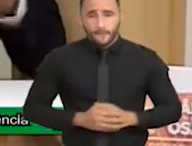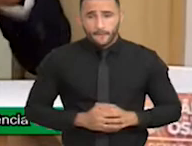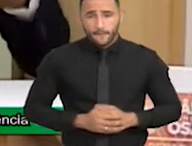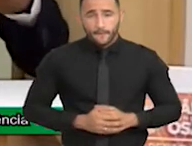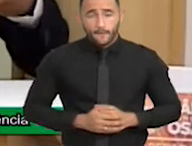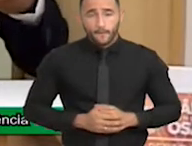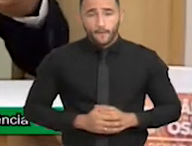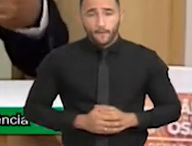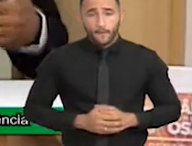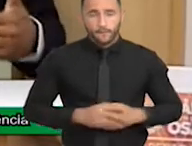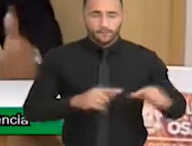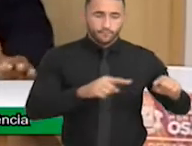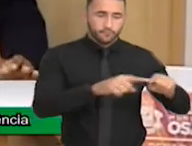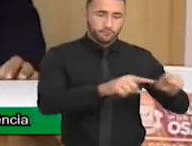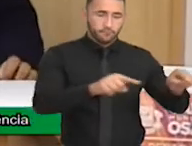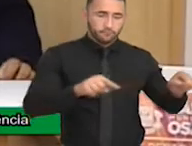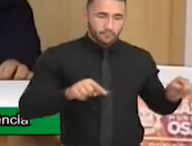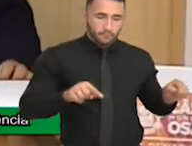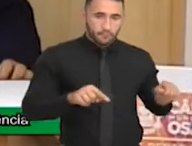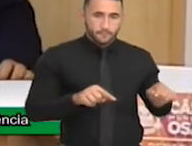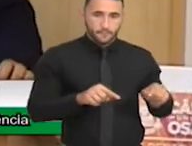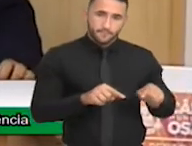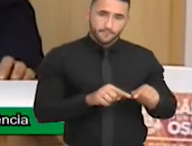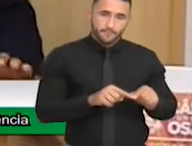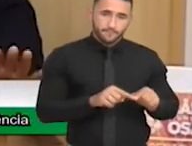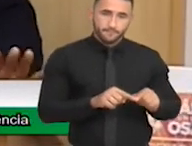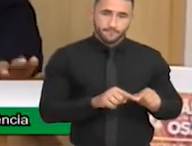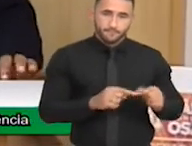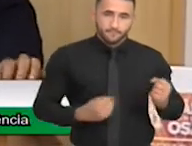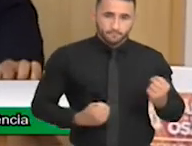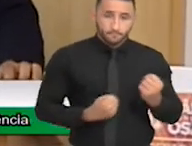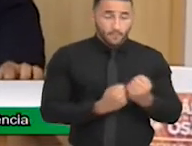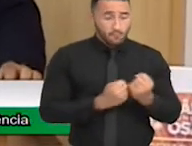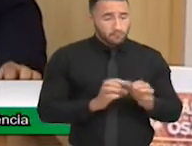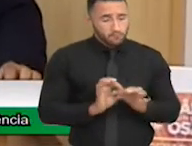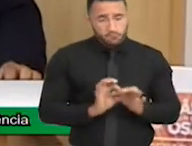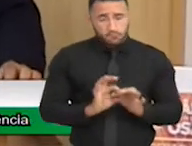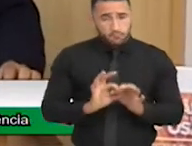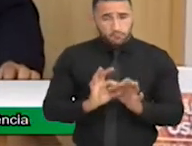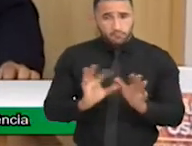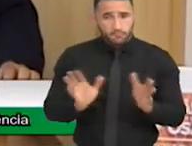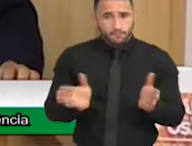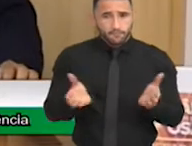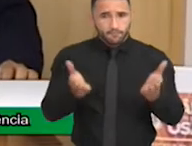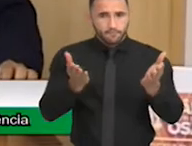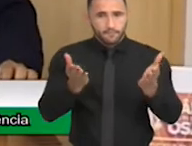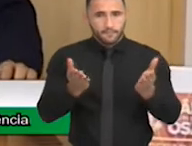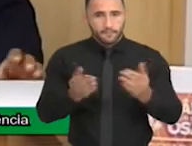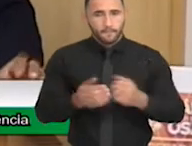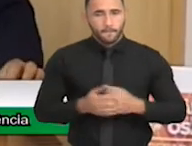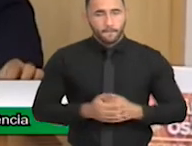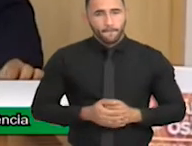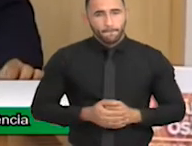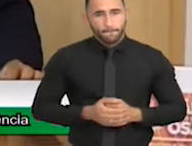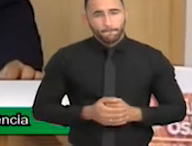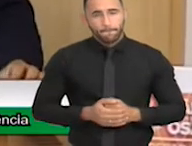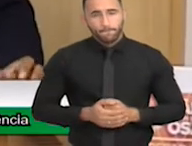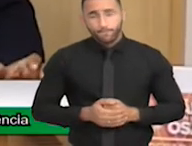o nosso gabinete em si está à disposição de vocês. Eu